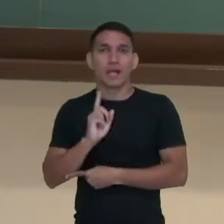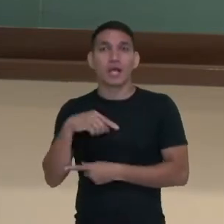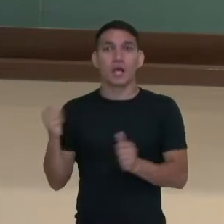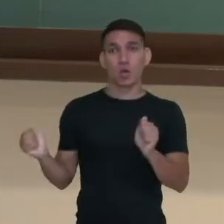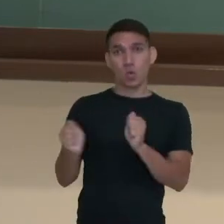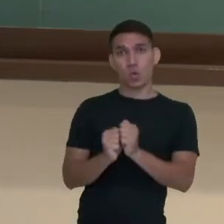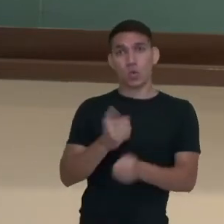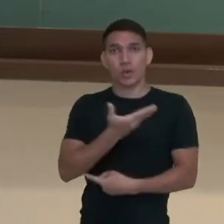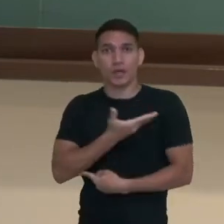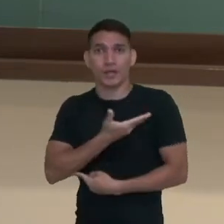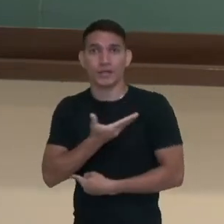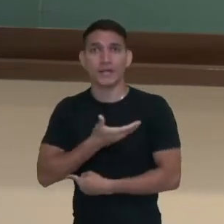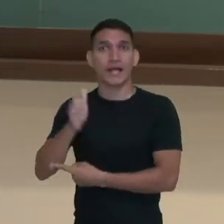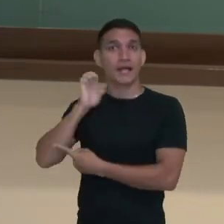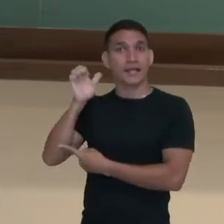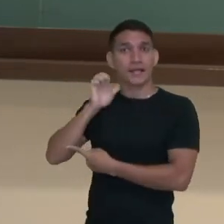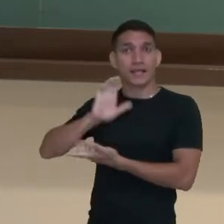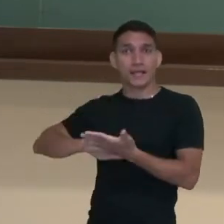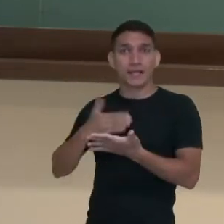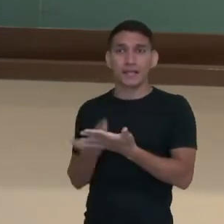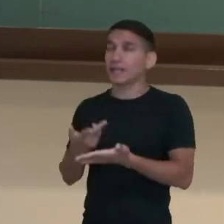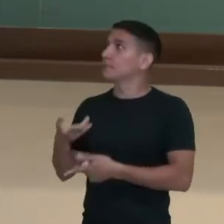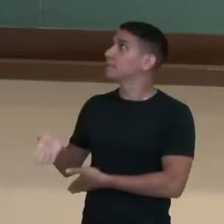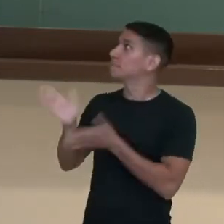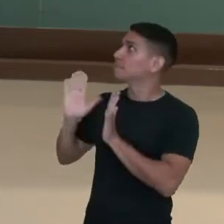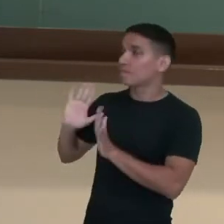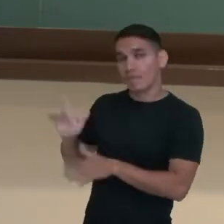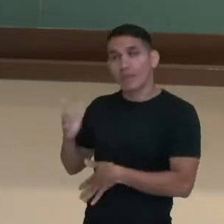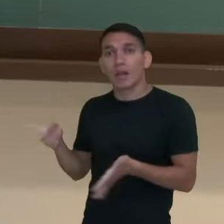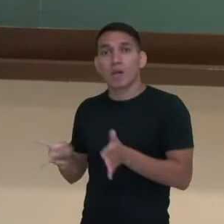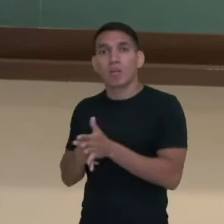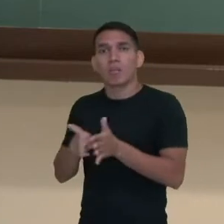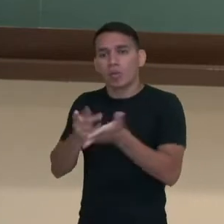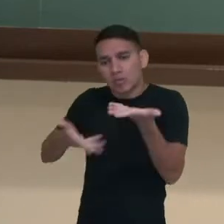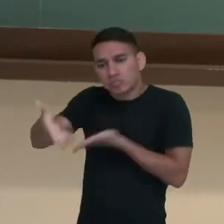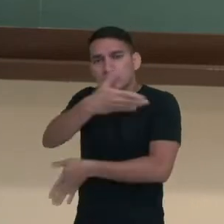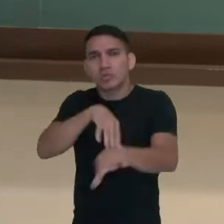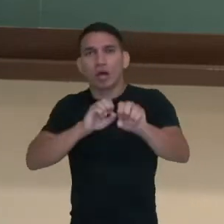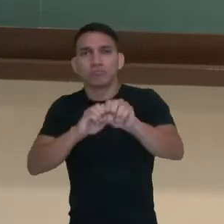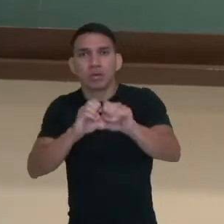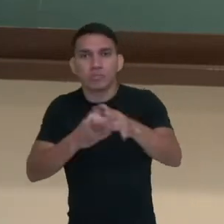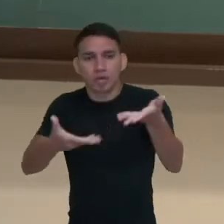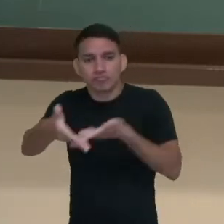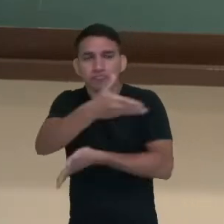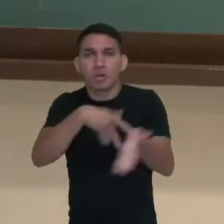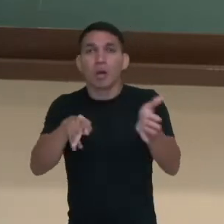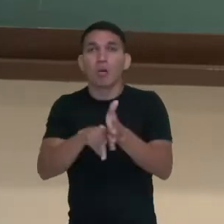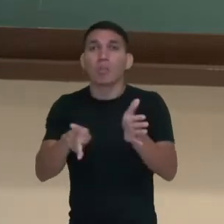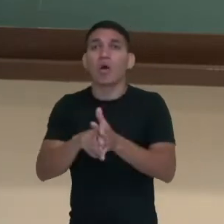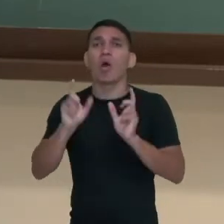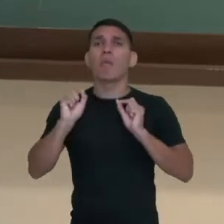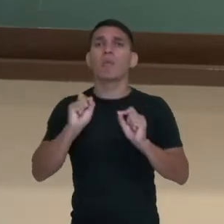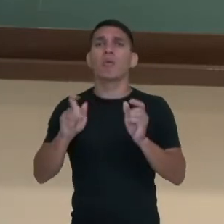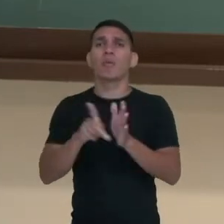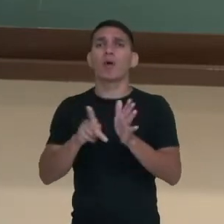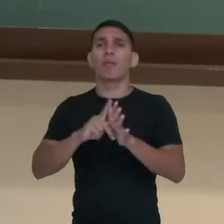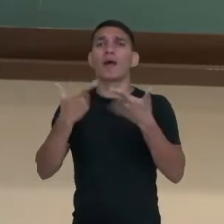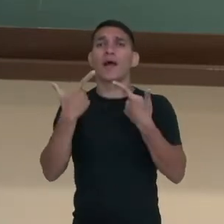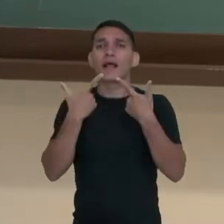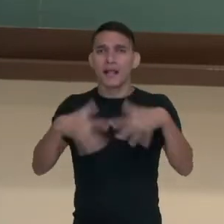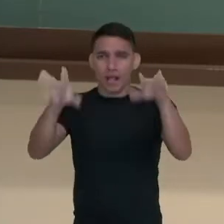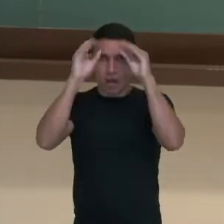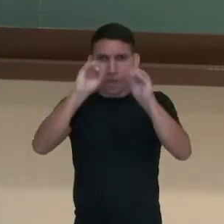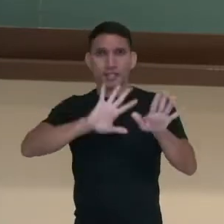Está aqui comigo o meu colega Ezion, fazendo aí a docência compartilhada, transcrevendo aí para a linguagem de sinais.